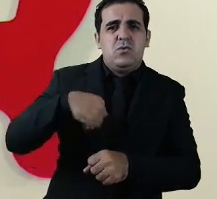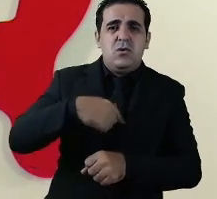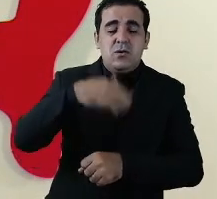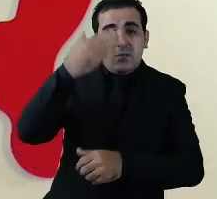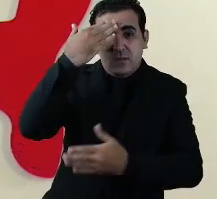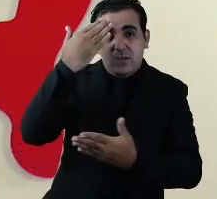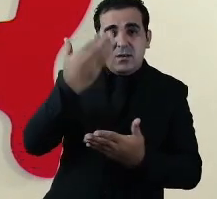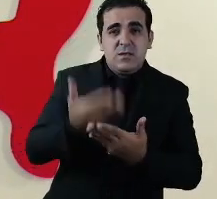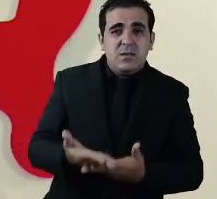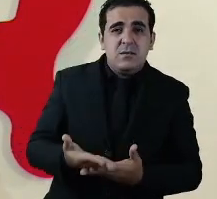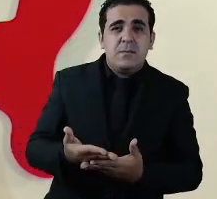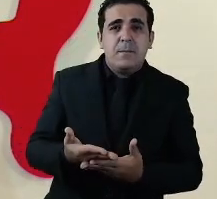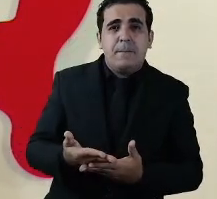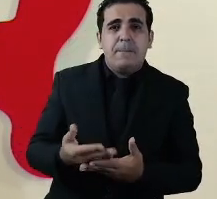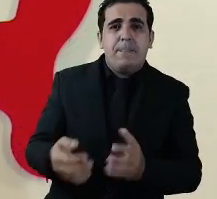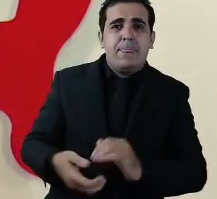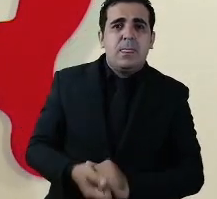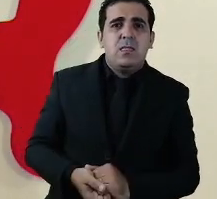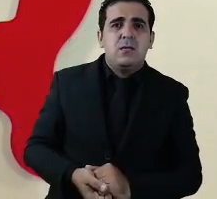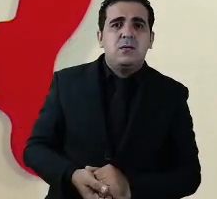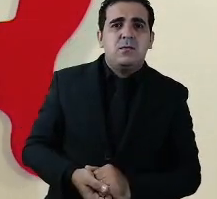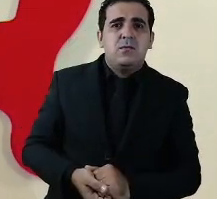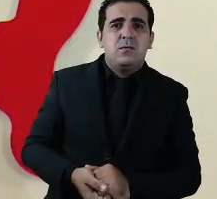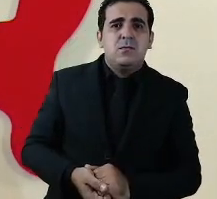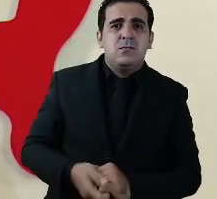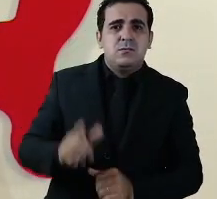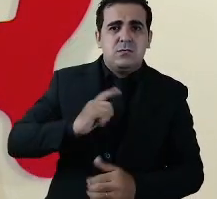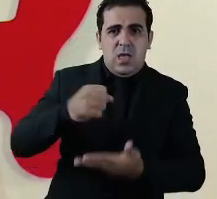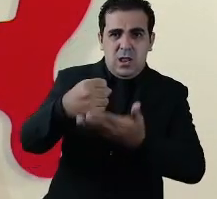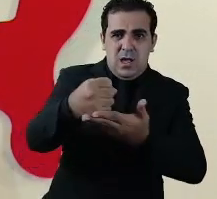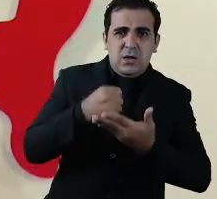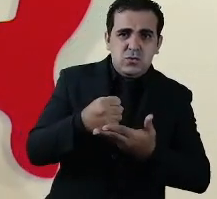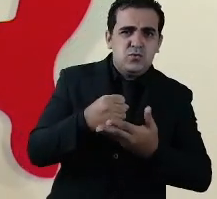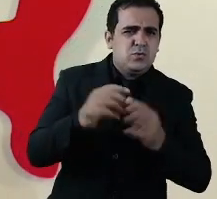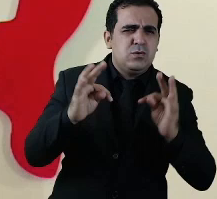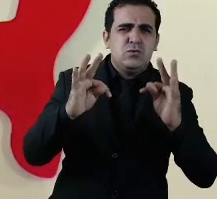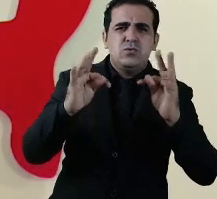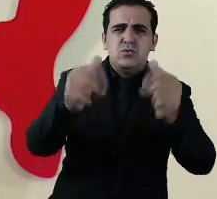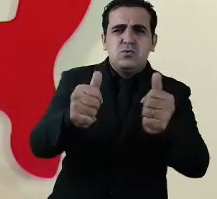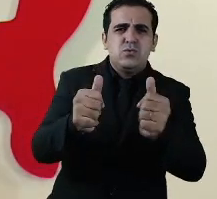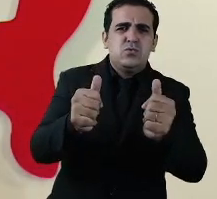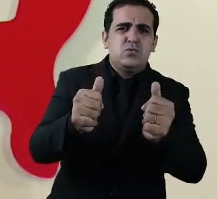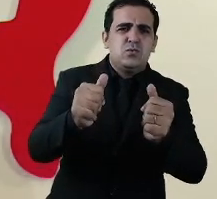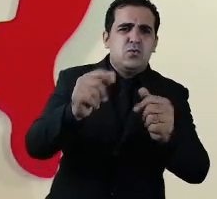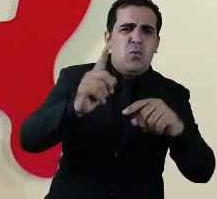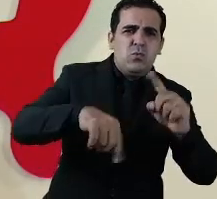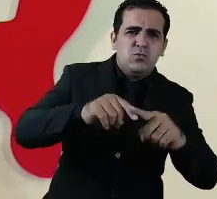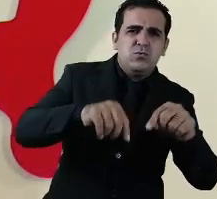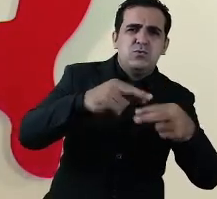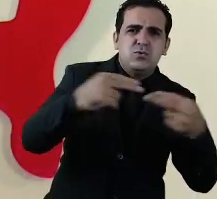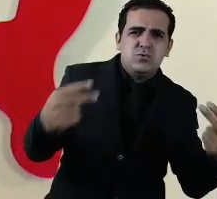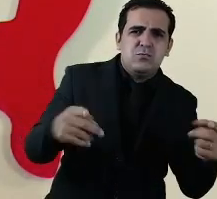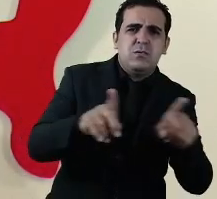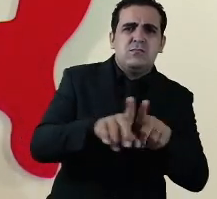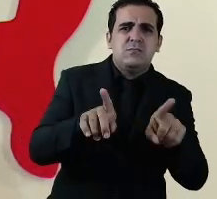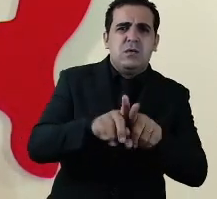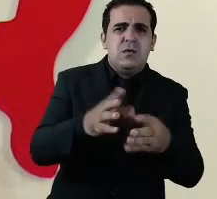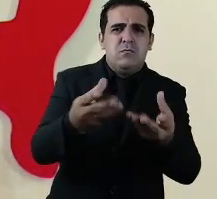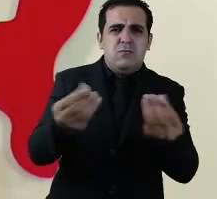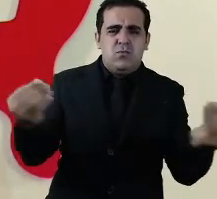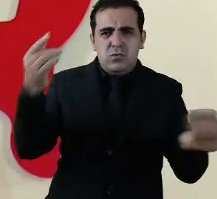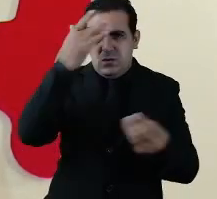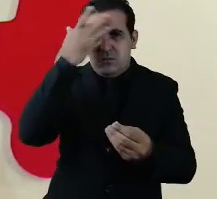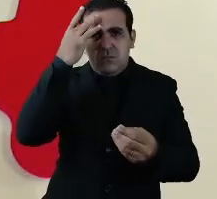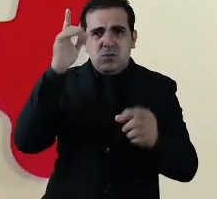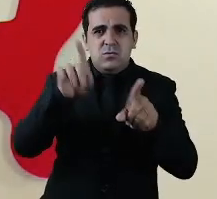acreditamos que com a ajuda de todos esses métodos instrumentos ajuda de muita gente